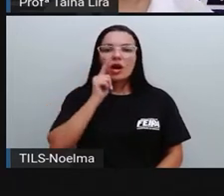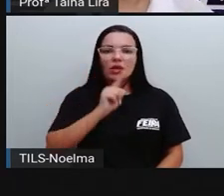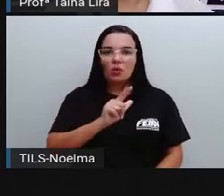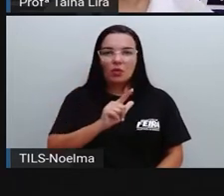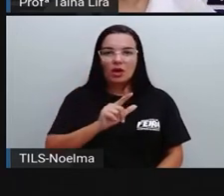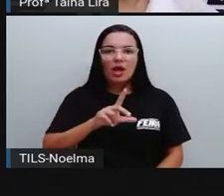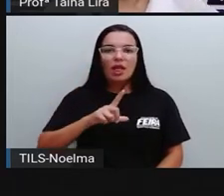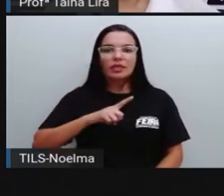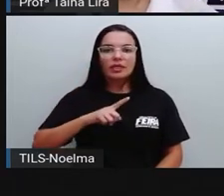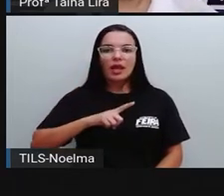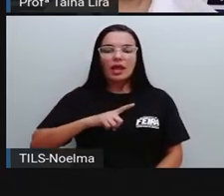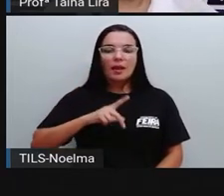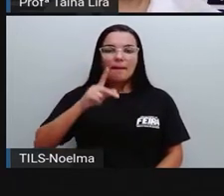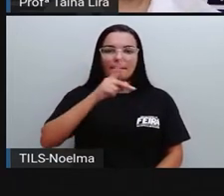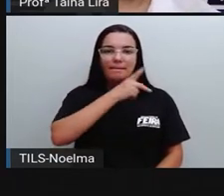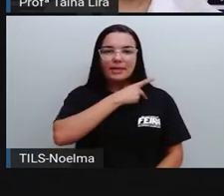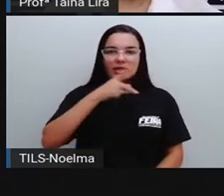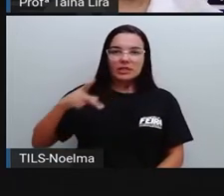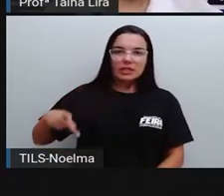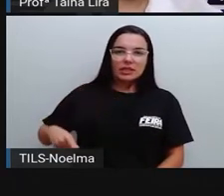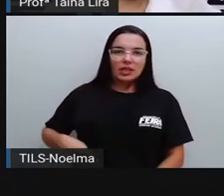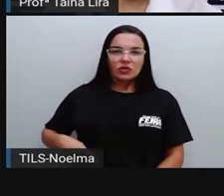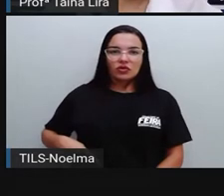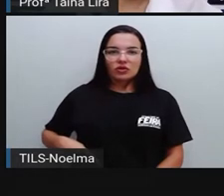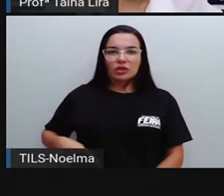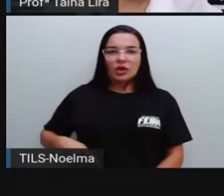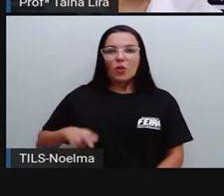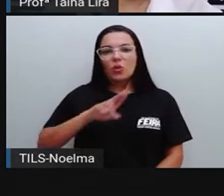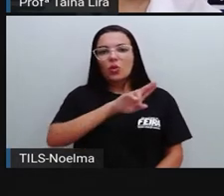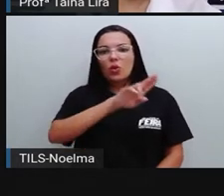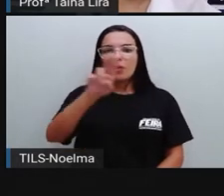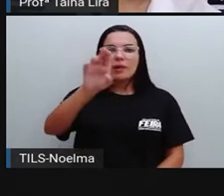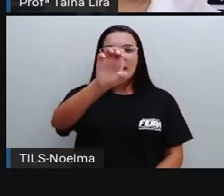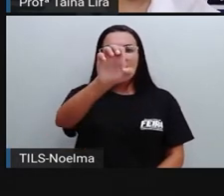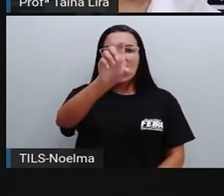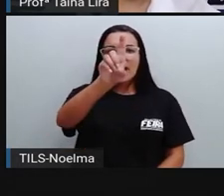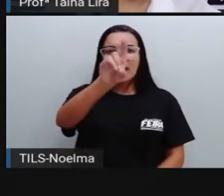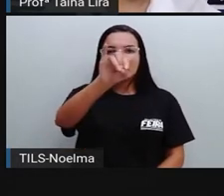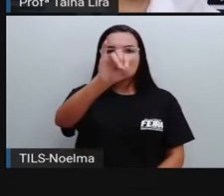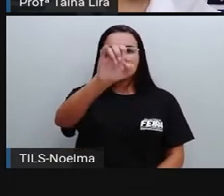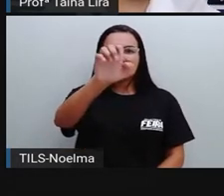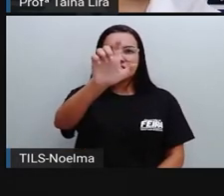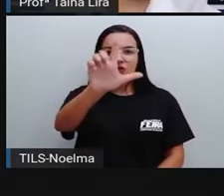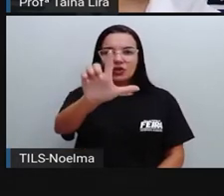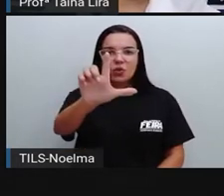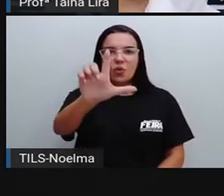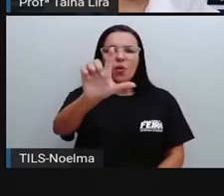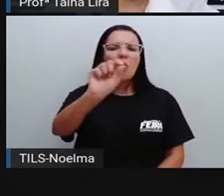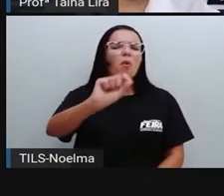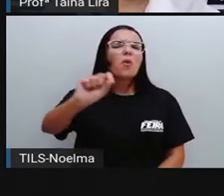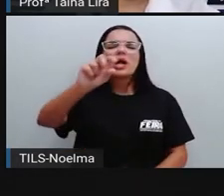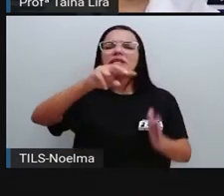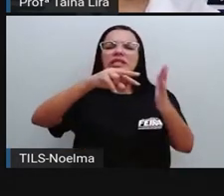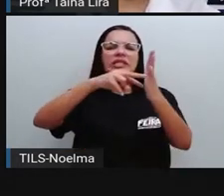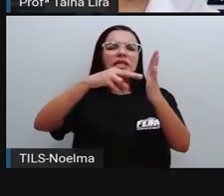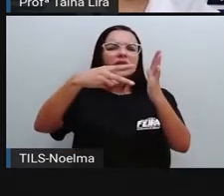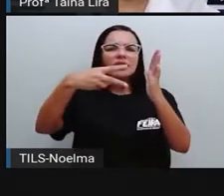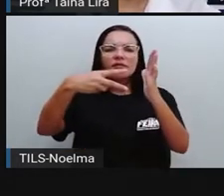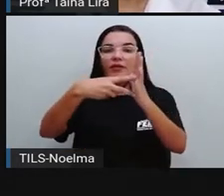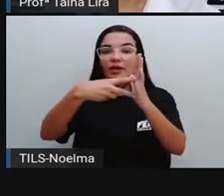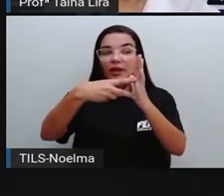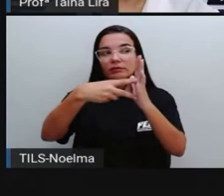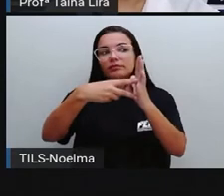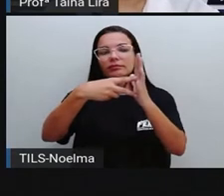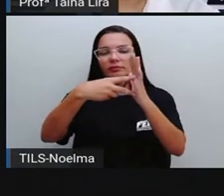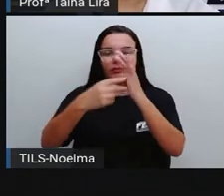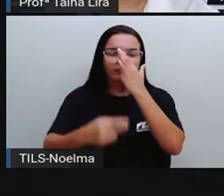Pró, o que é Edil? Ó, a Pró até trouxe a curiosidade aqui. O que é Edil? Pró, que a senhora chamou